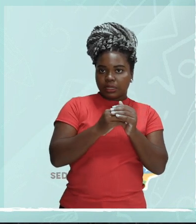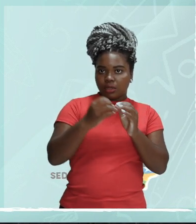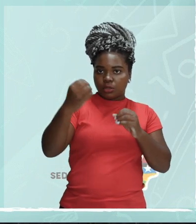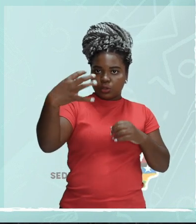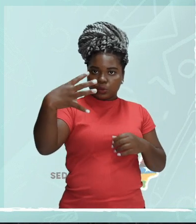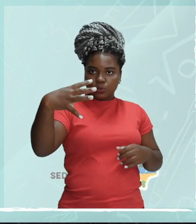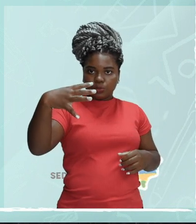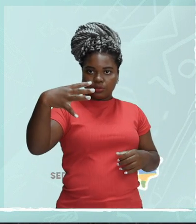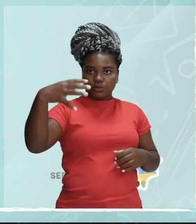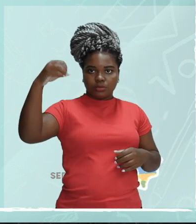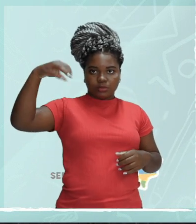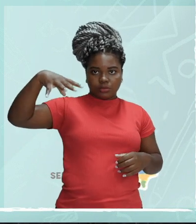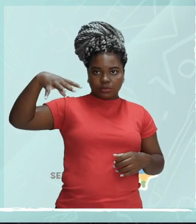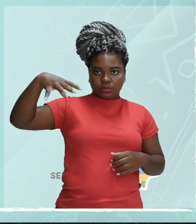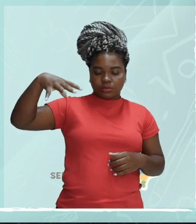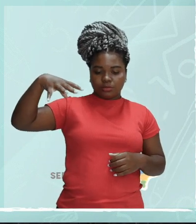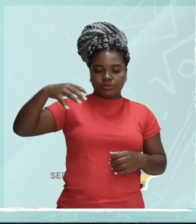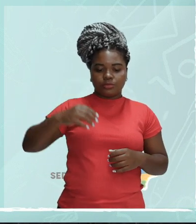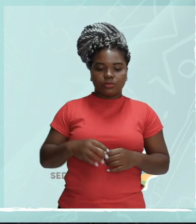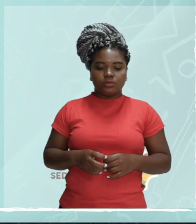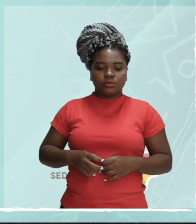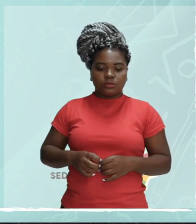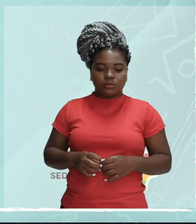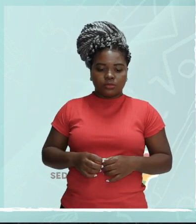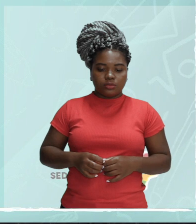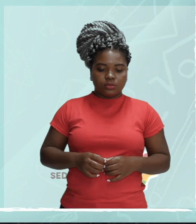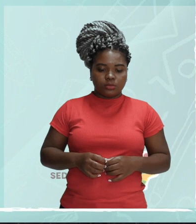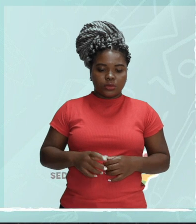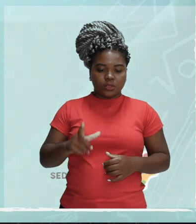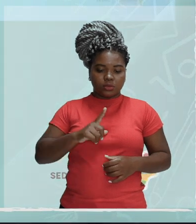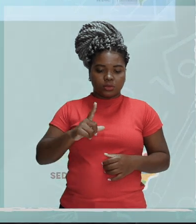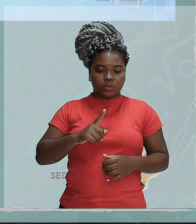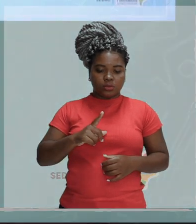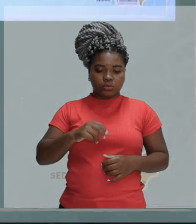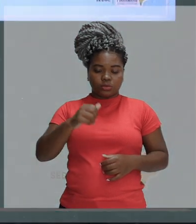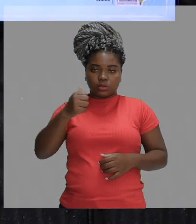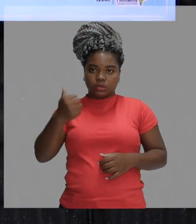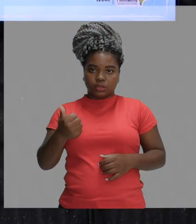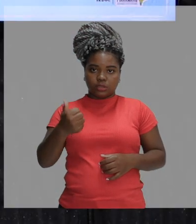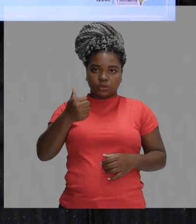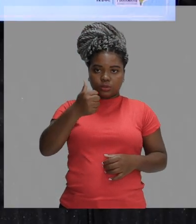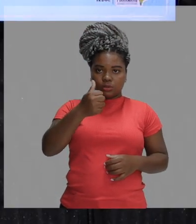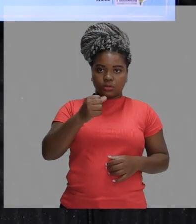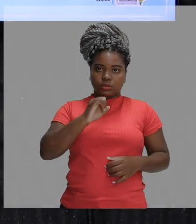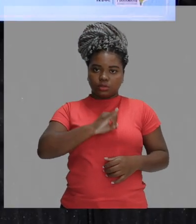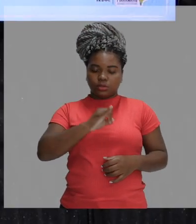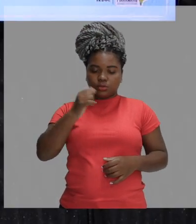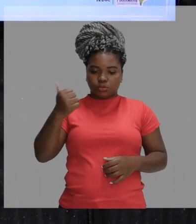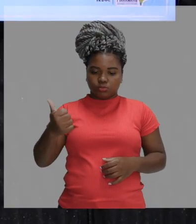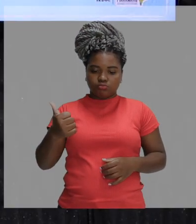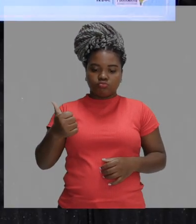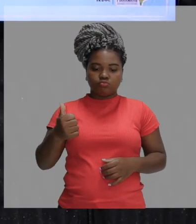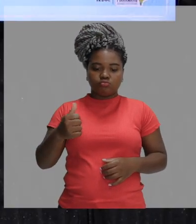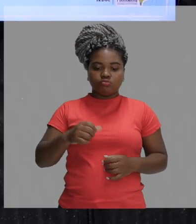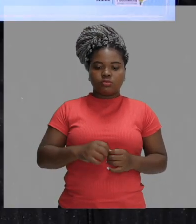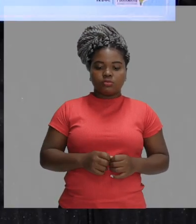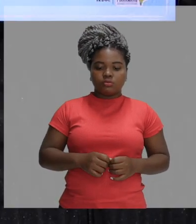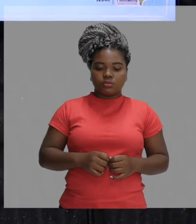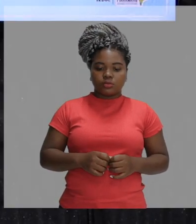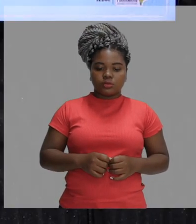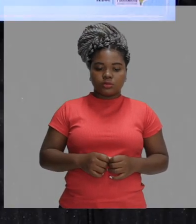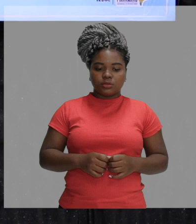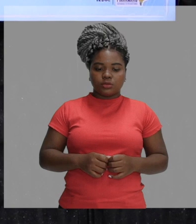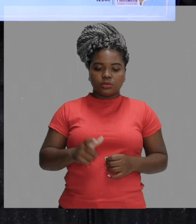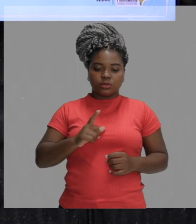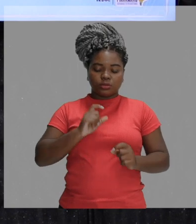sobre o P no caso o P1 então nós vamos ficar com o I1 sobre 1,8 P' sobre 48 então